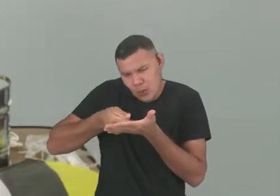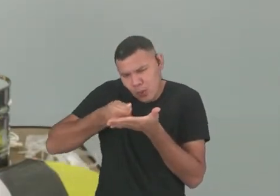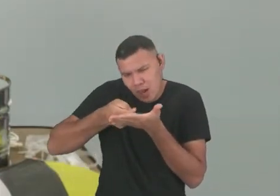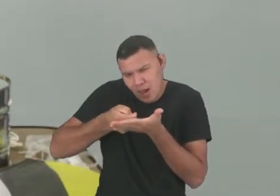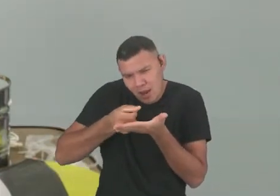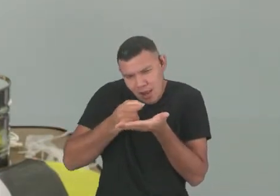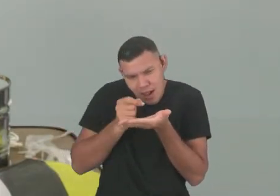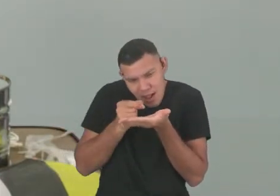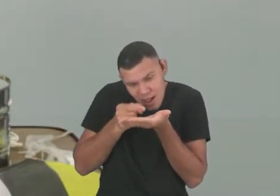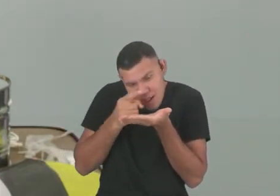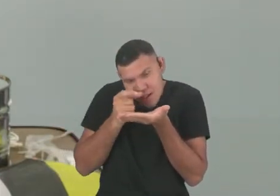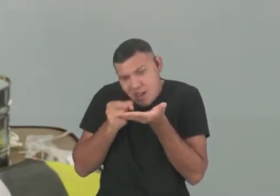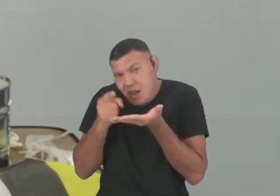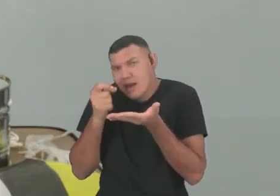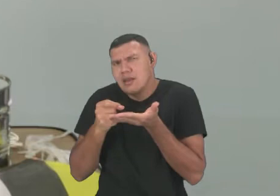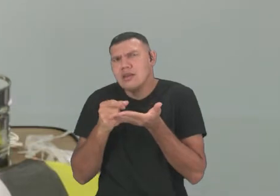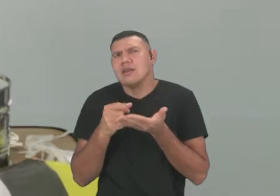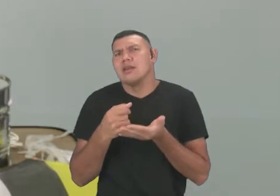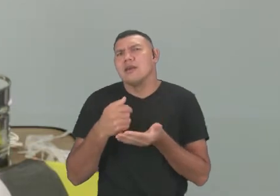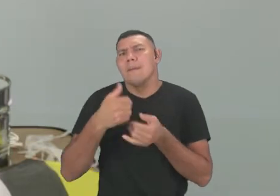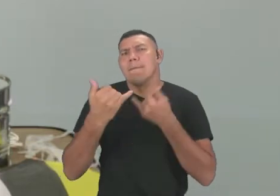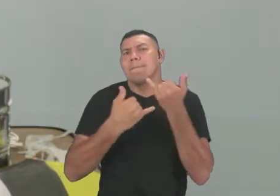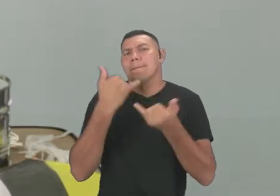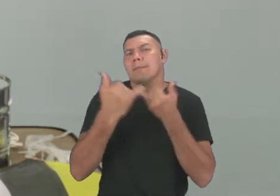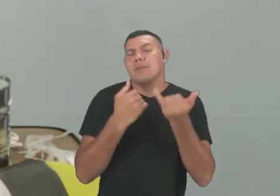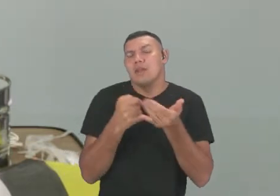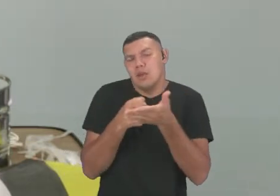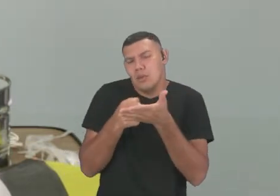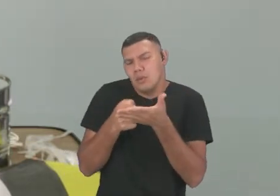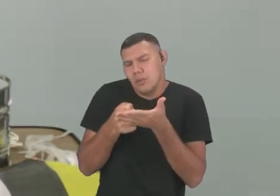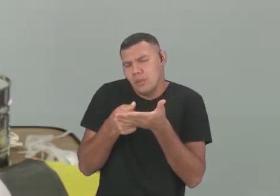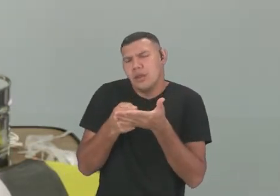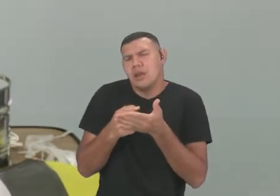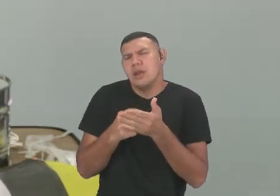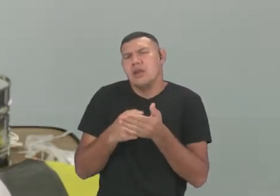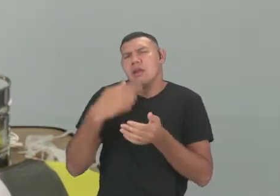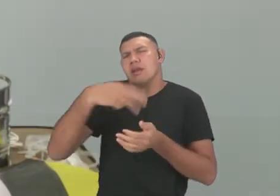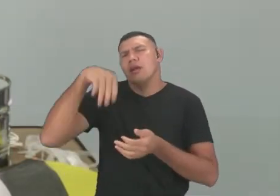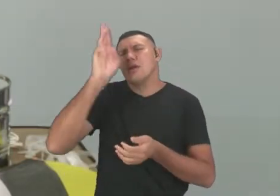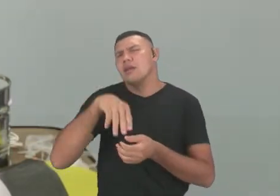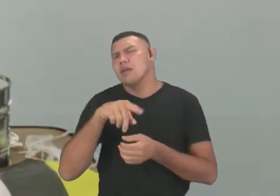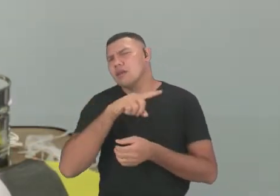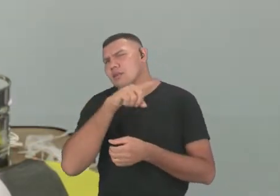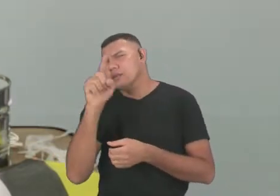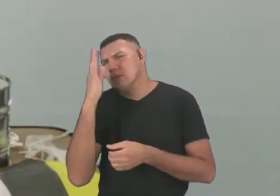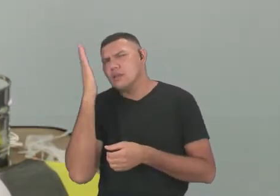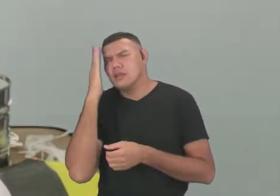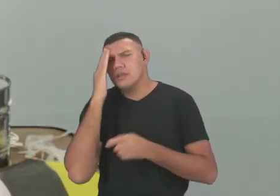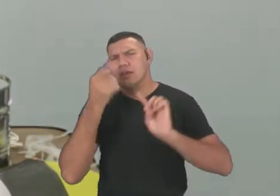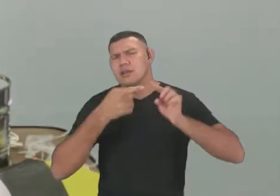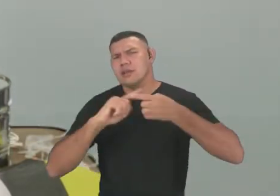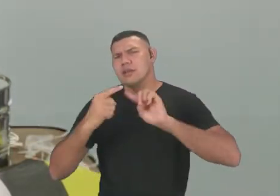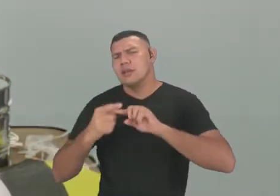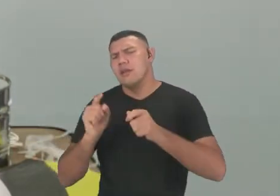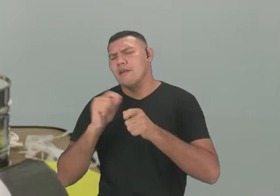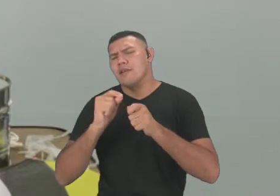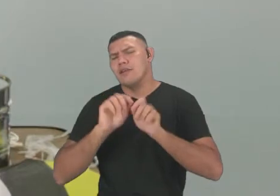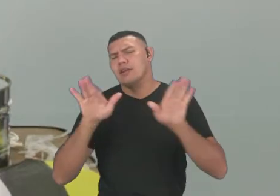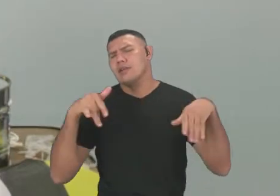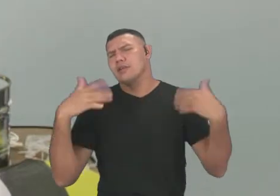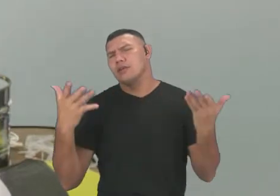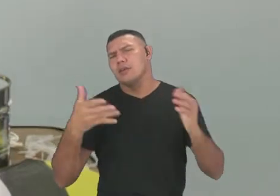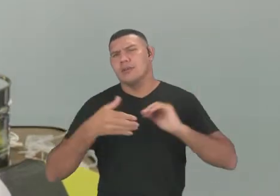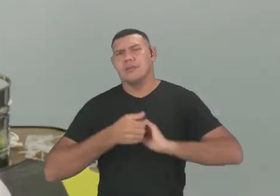gosta de brincar de bola de gude? Você sabe de que a bola de gude é feita? A bola de gude é feita de